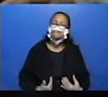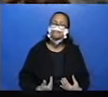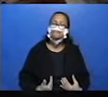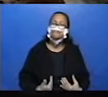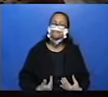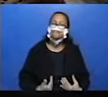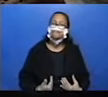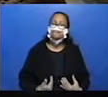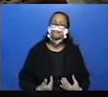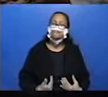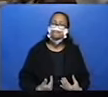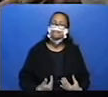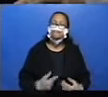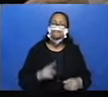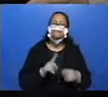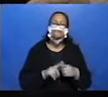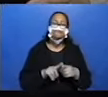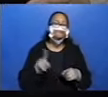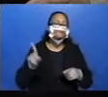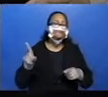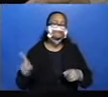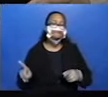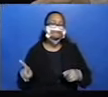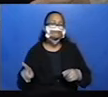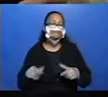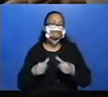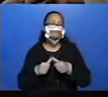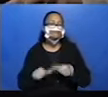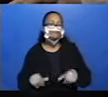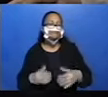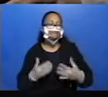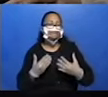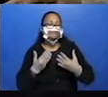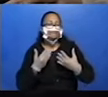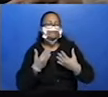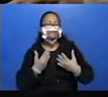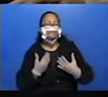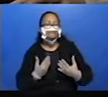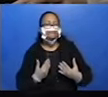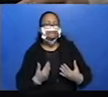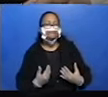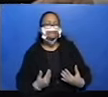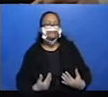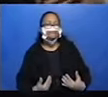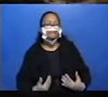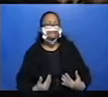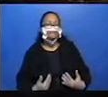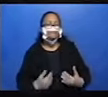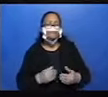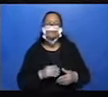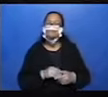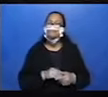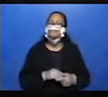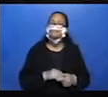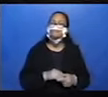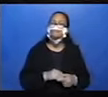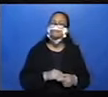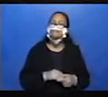Porque ela ficou cansada. Ela ficou muito cansada. Tá bom? Então,